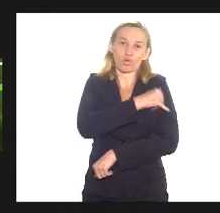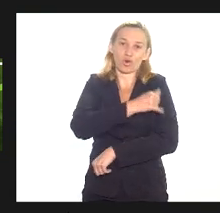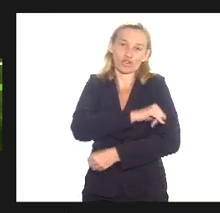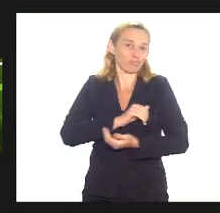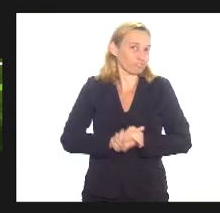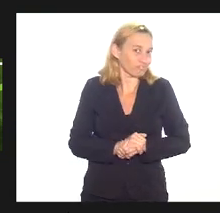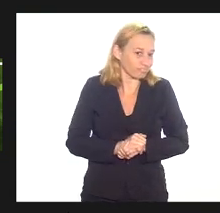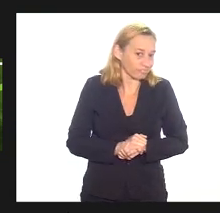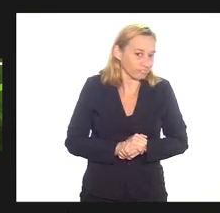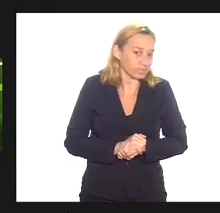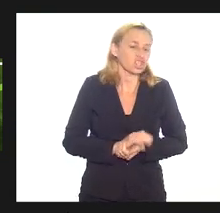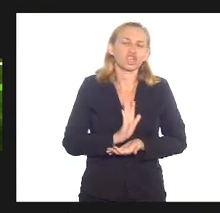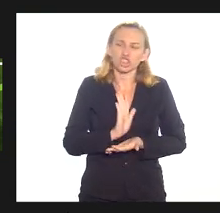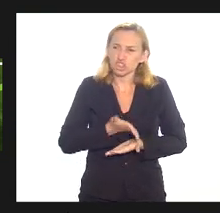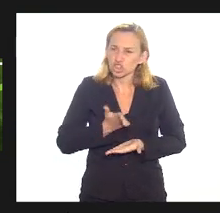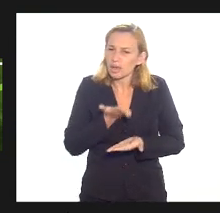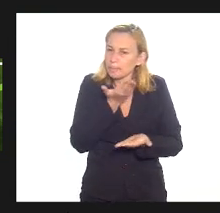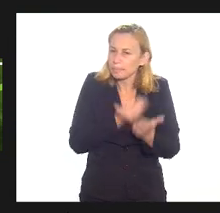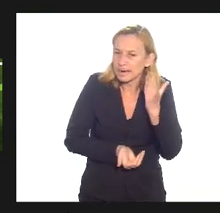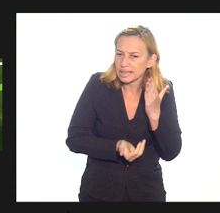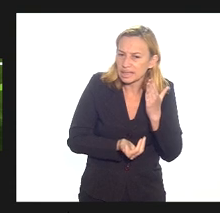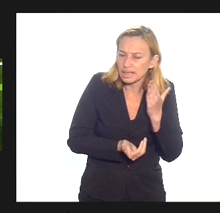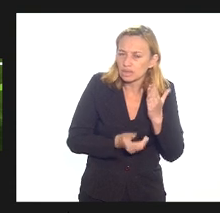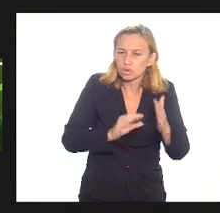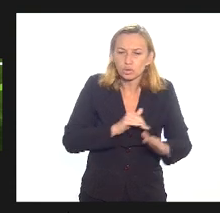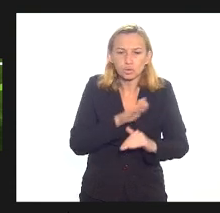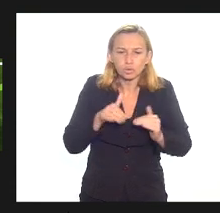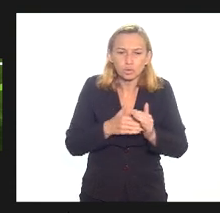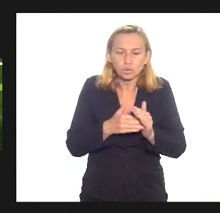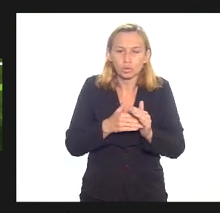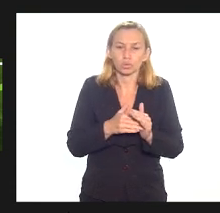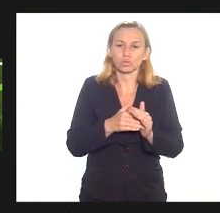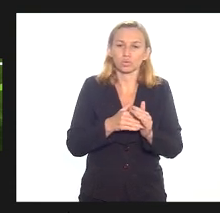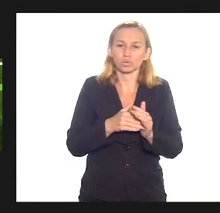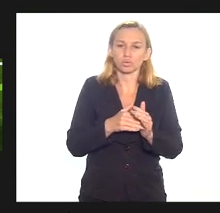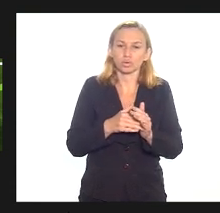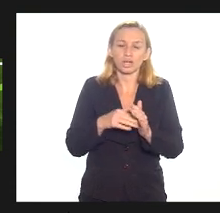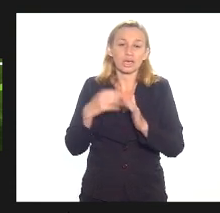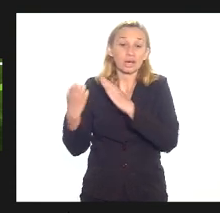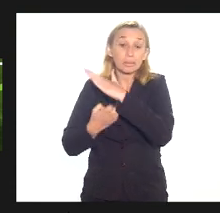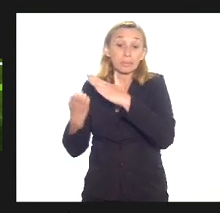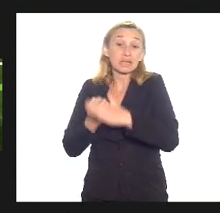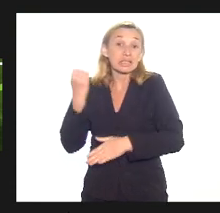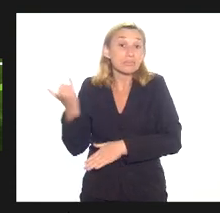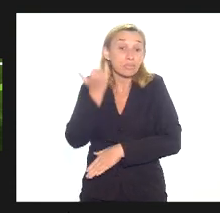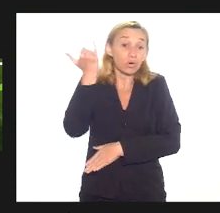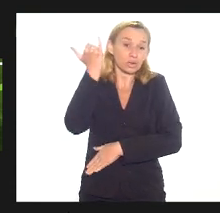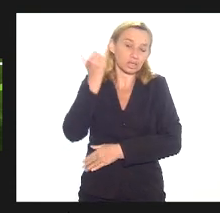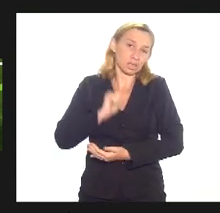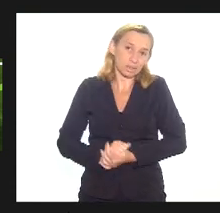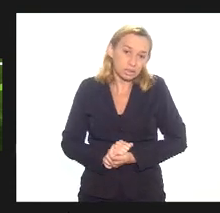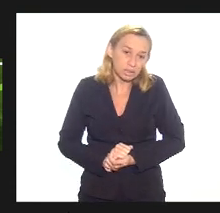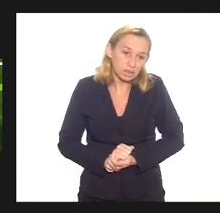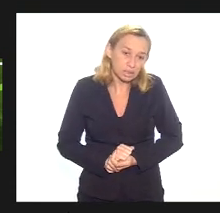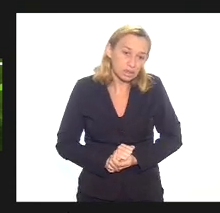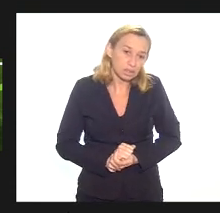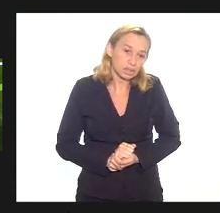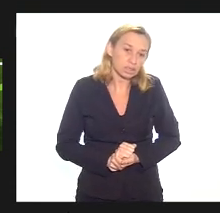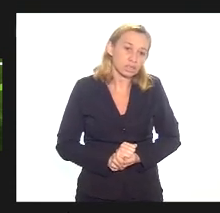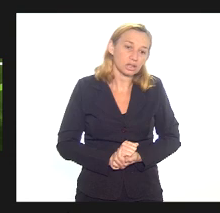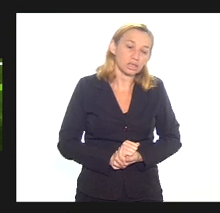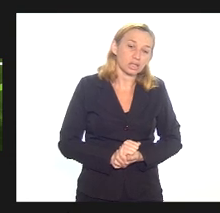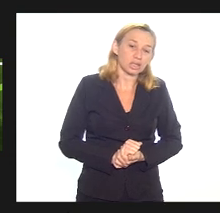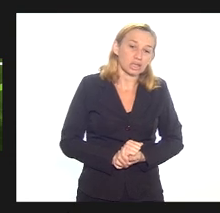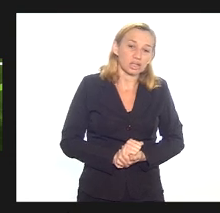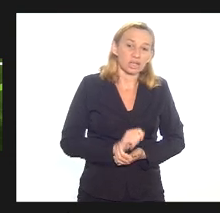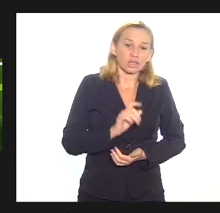adianta a gente já perdeu todas as matrizes financeiras que nós tínhamos no Rio de Janeiro perdemos a matriz do mercado financeiro hoje está toda em São